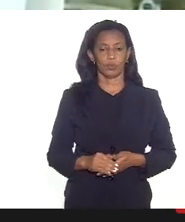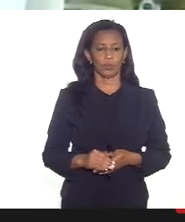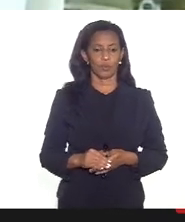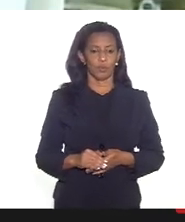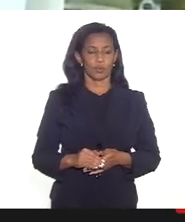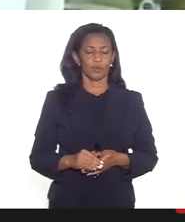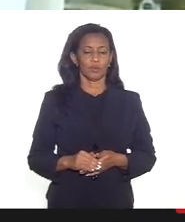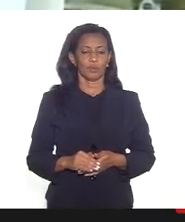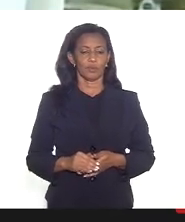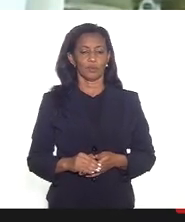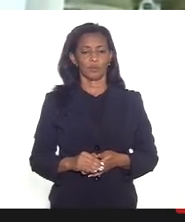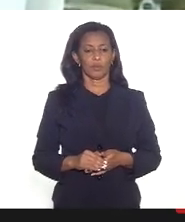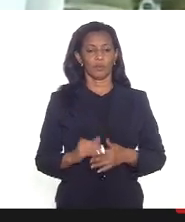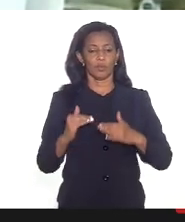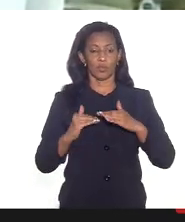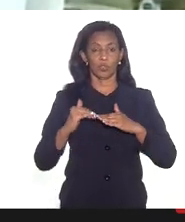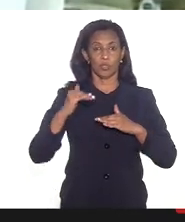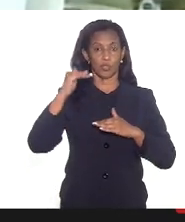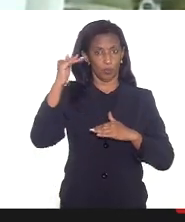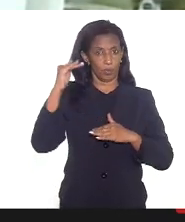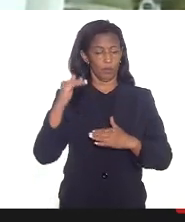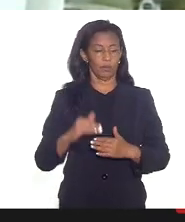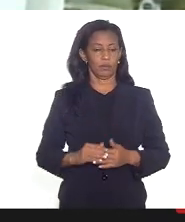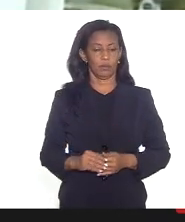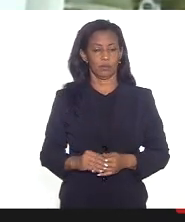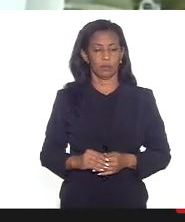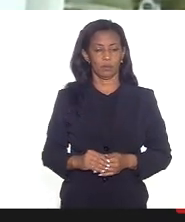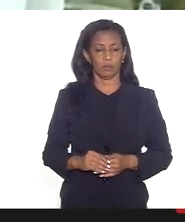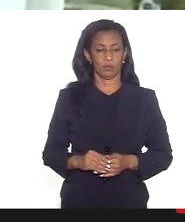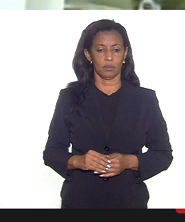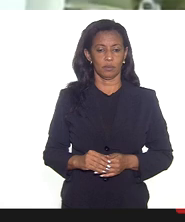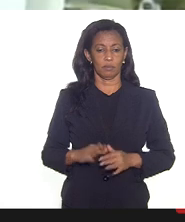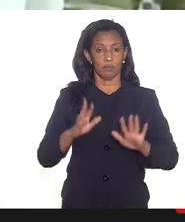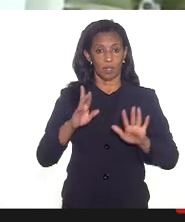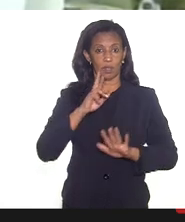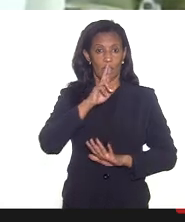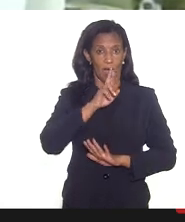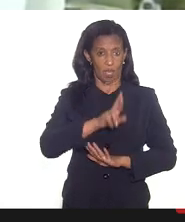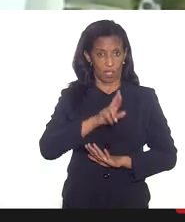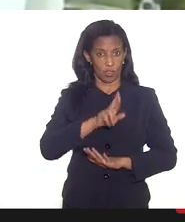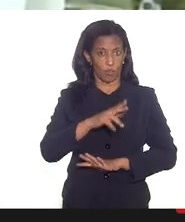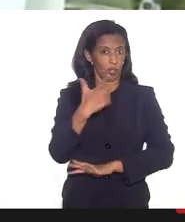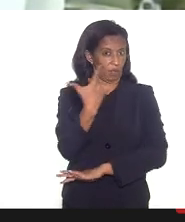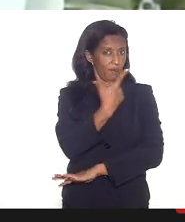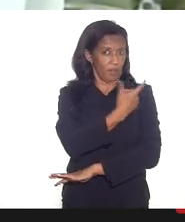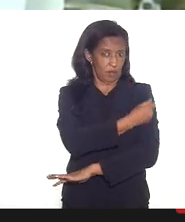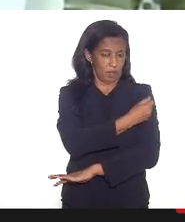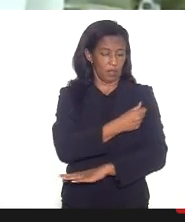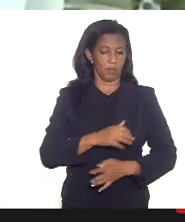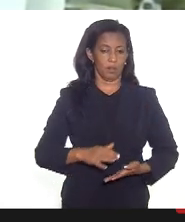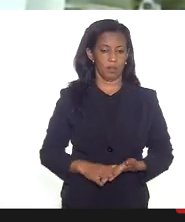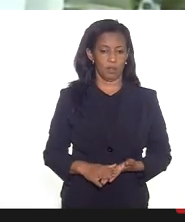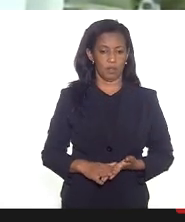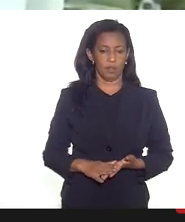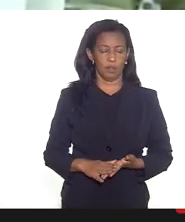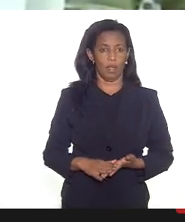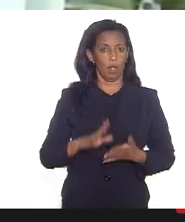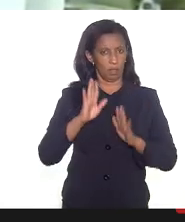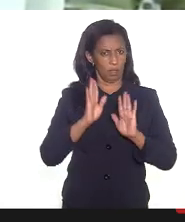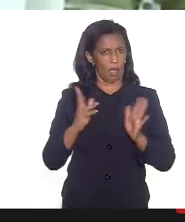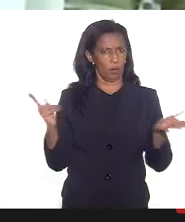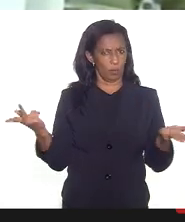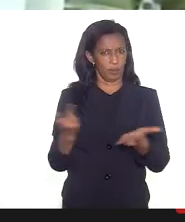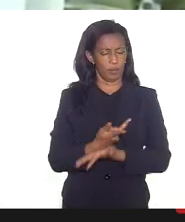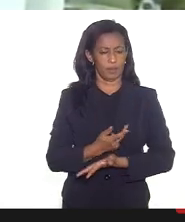geométrica de aumento que estão alarmantes mas a resposta da vacinação ela está acontecendo